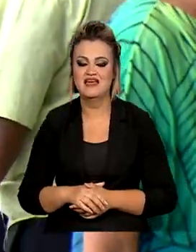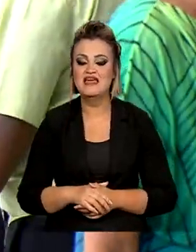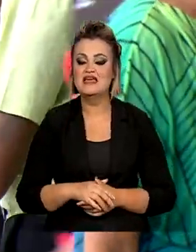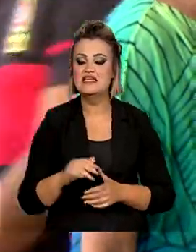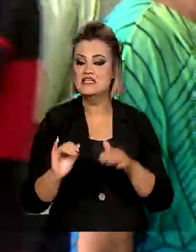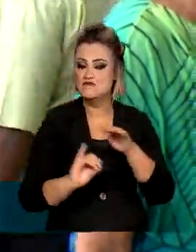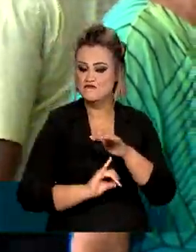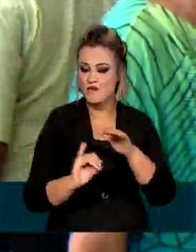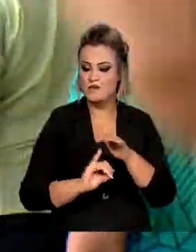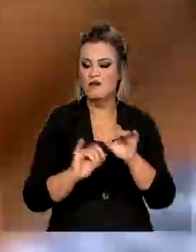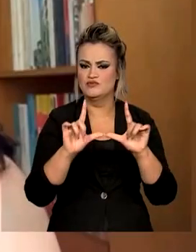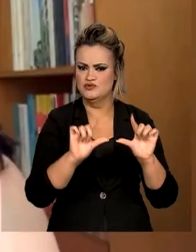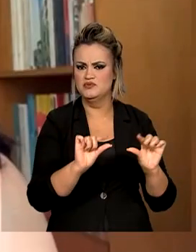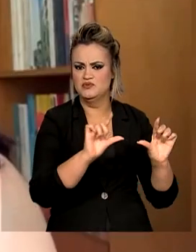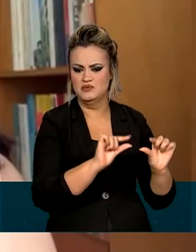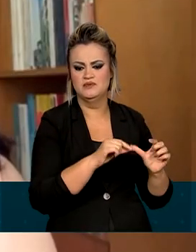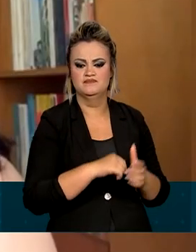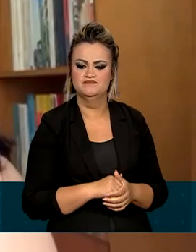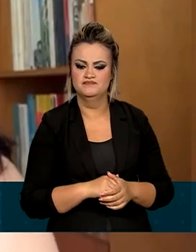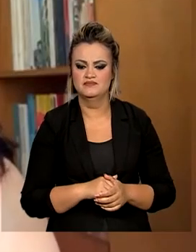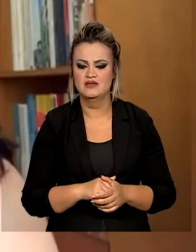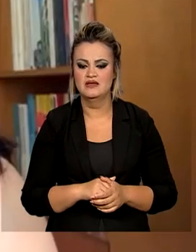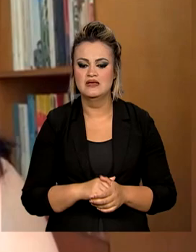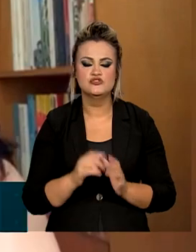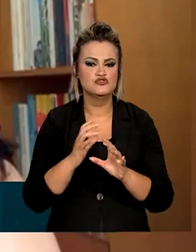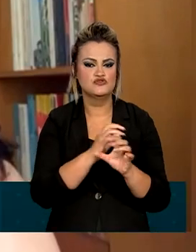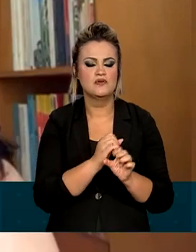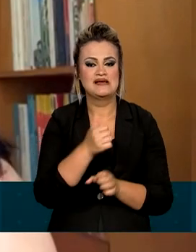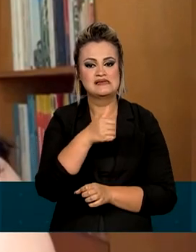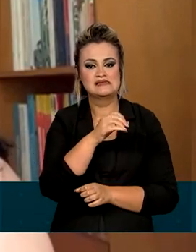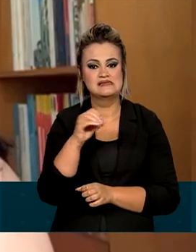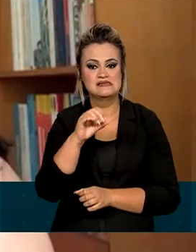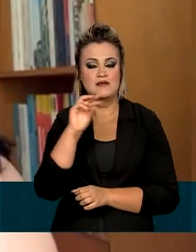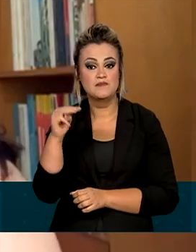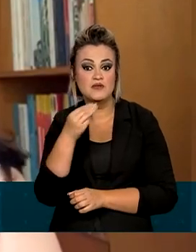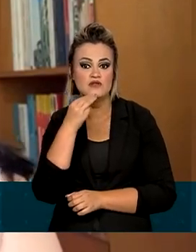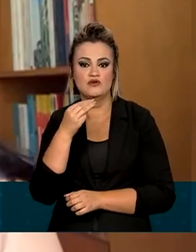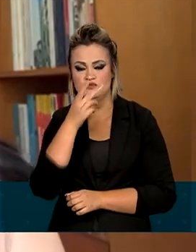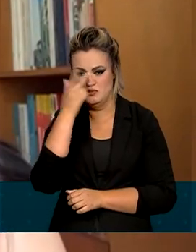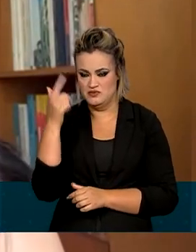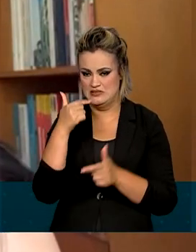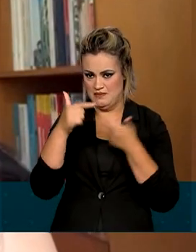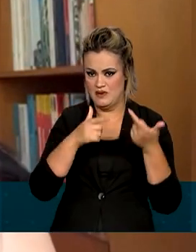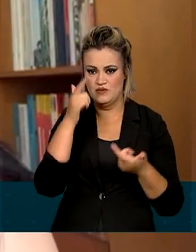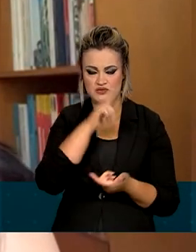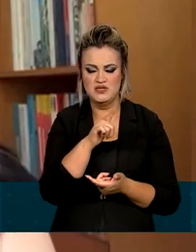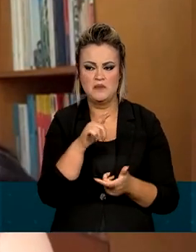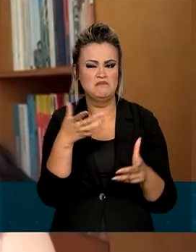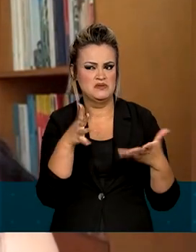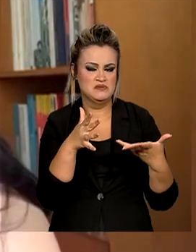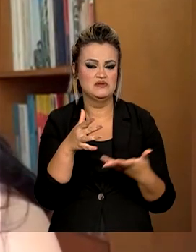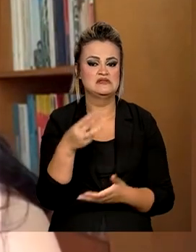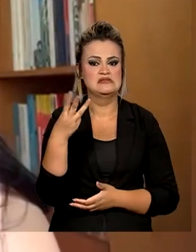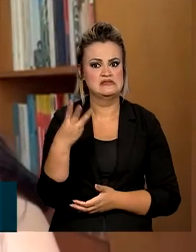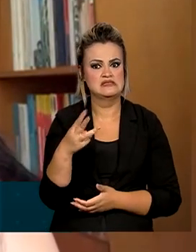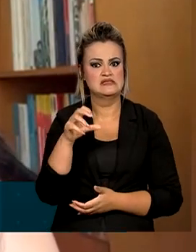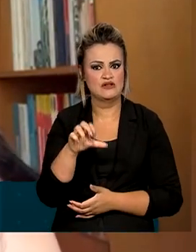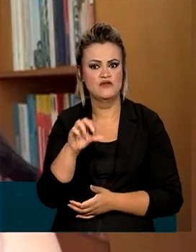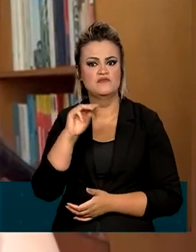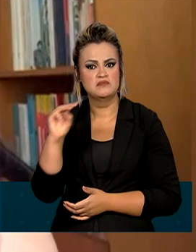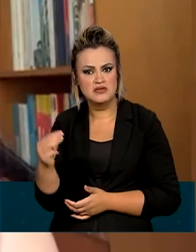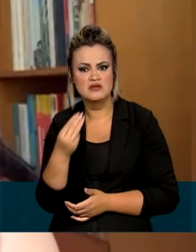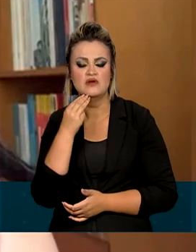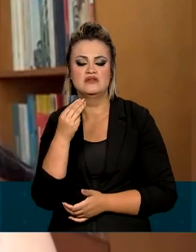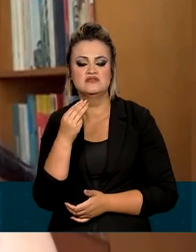informalidade caiu. Desse conjunto de quase 100 milhões de ocupados, aproximadamente 39 milhões